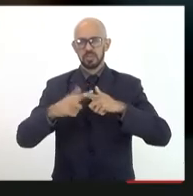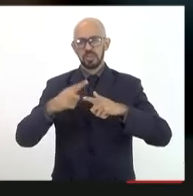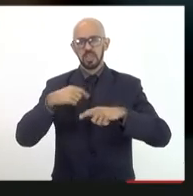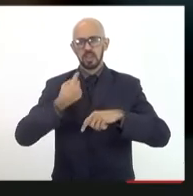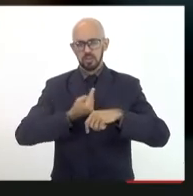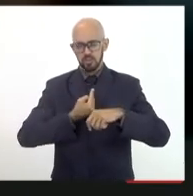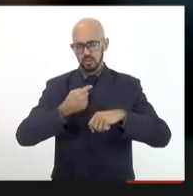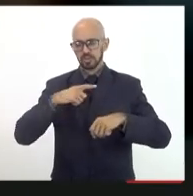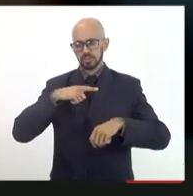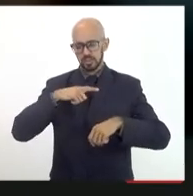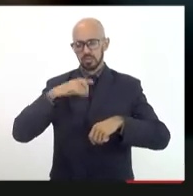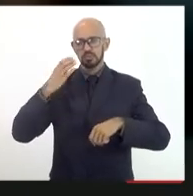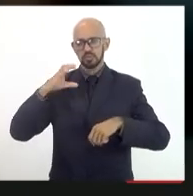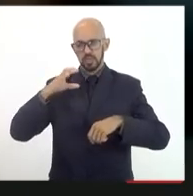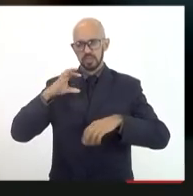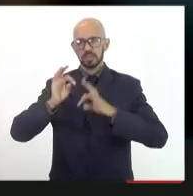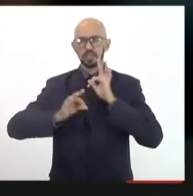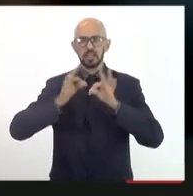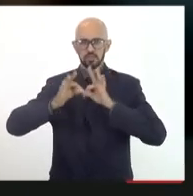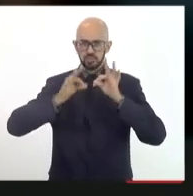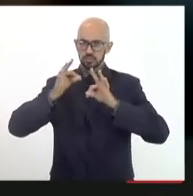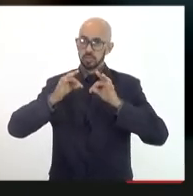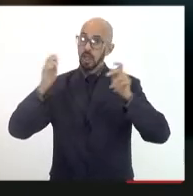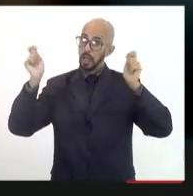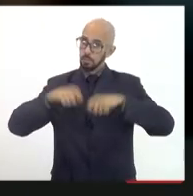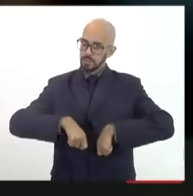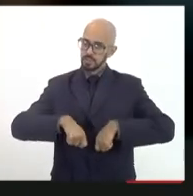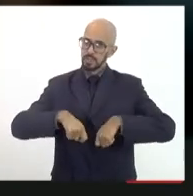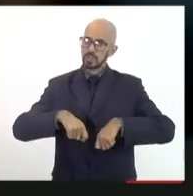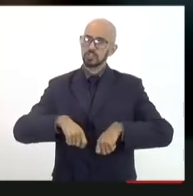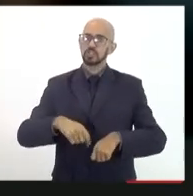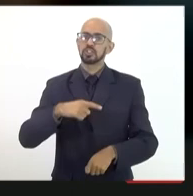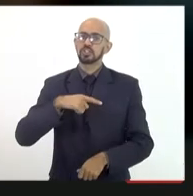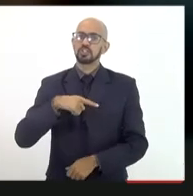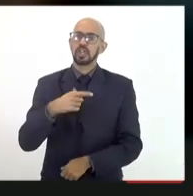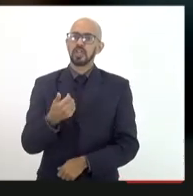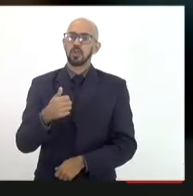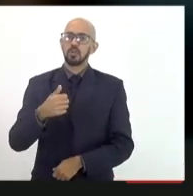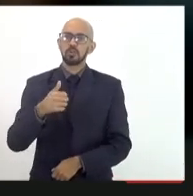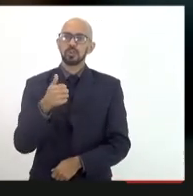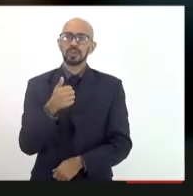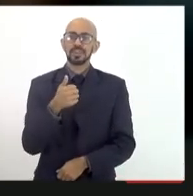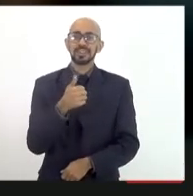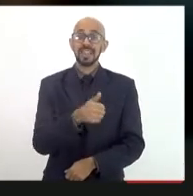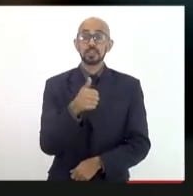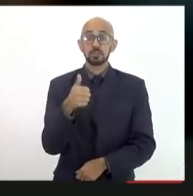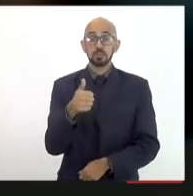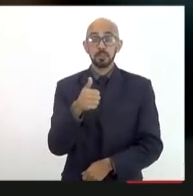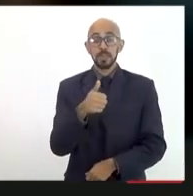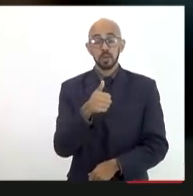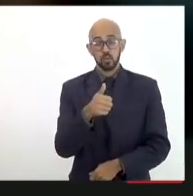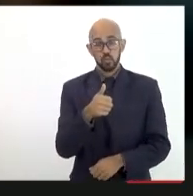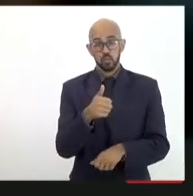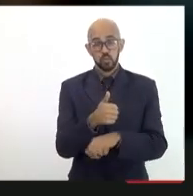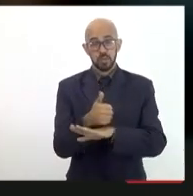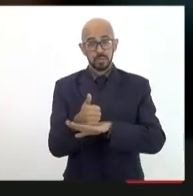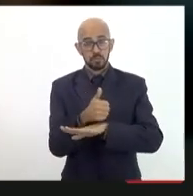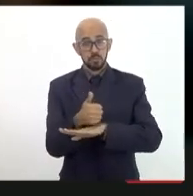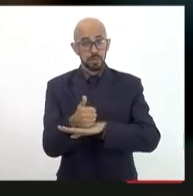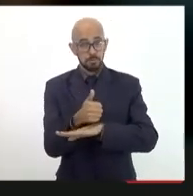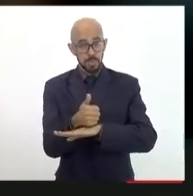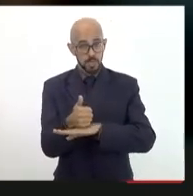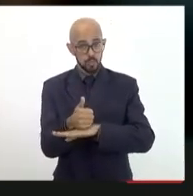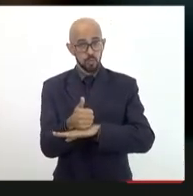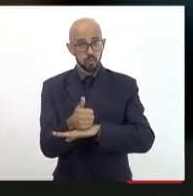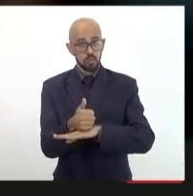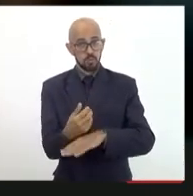tecnologia que o Brasil é hoje o décimo primeiro em produção em Covid-19 no mundo e vai ficar melhor né Gerson isso vai